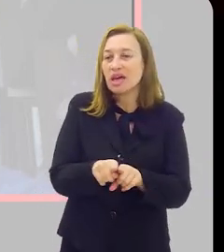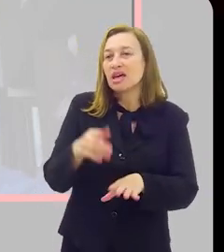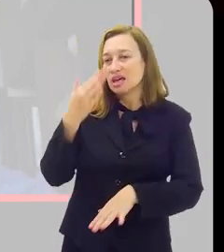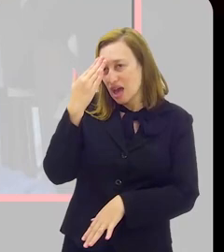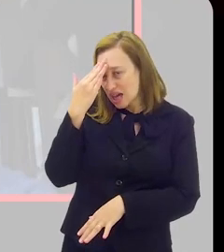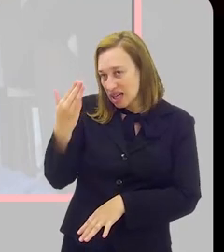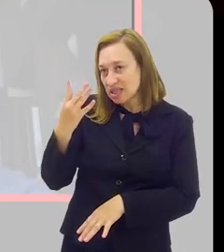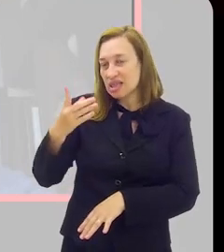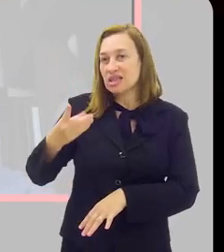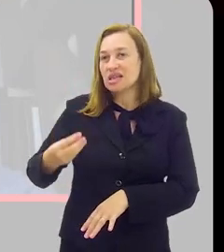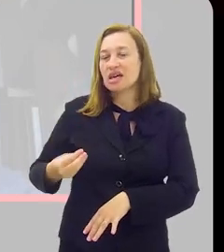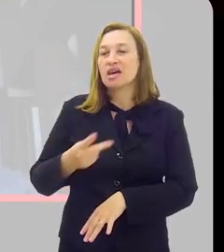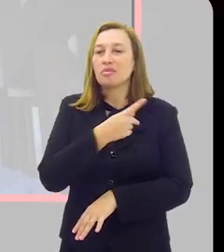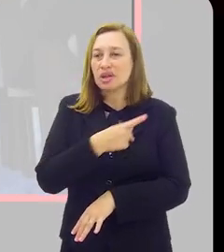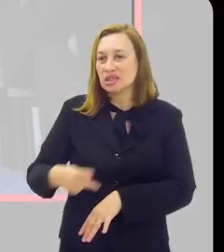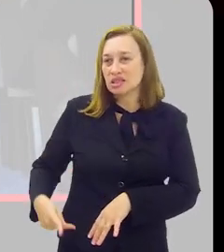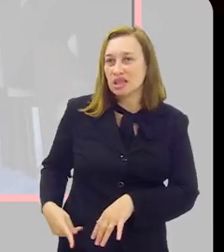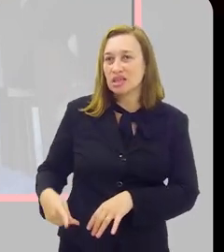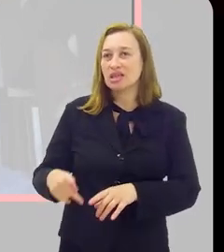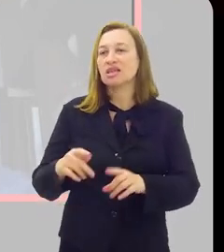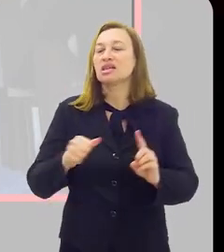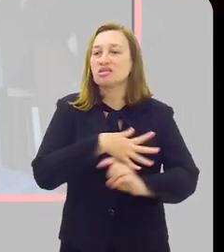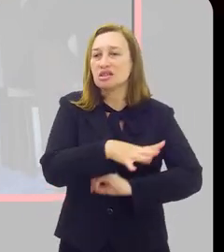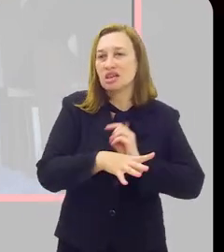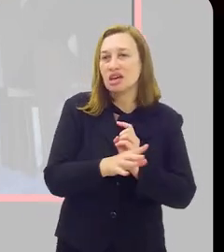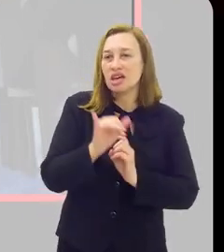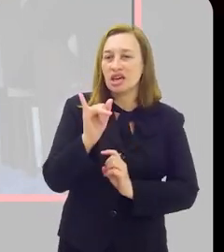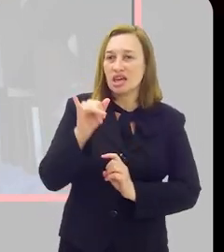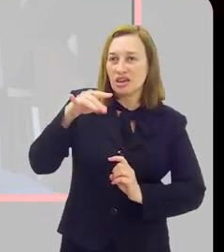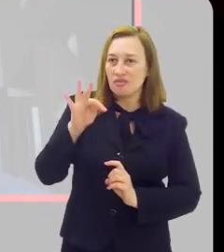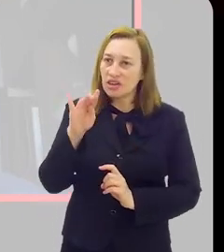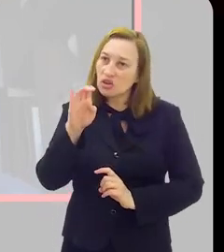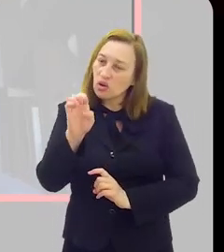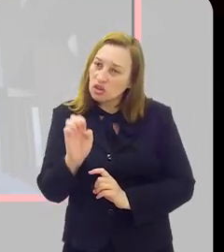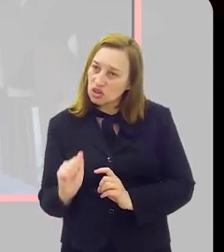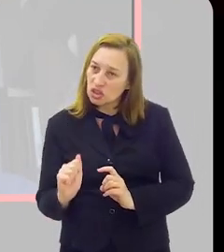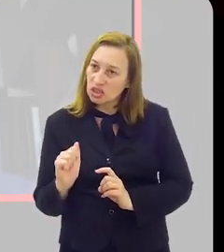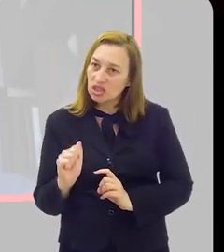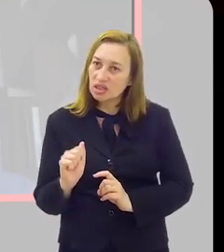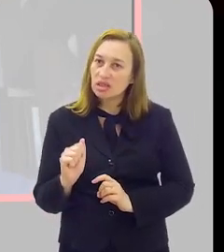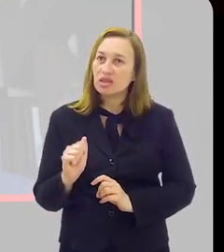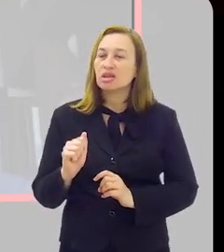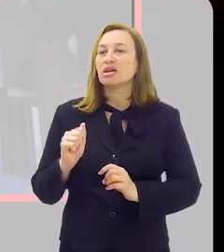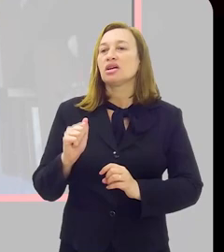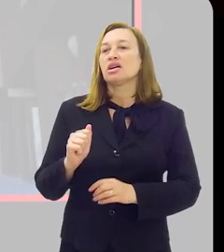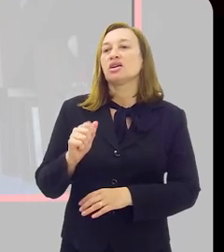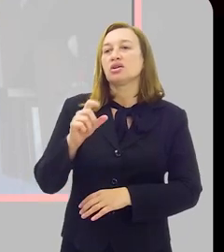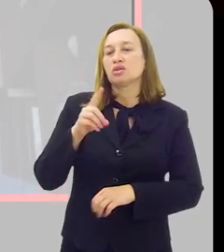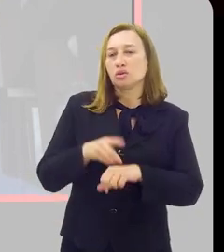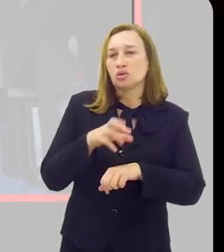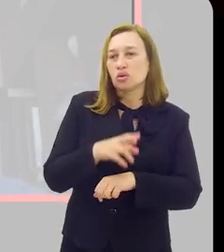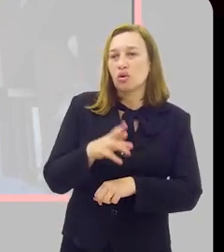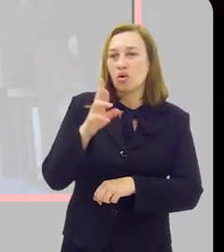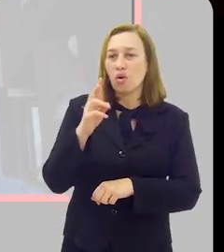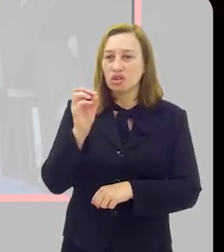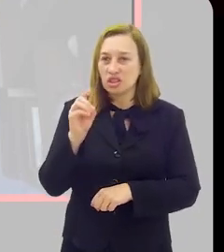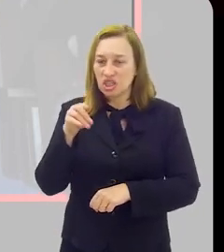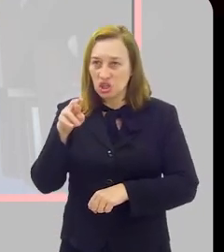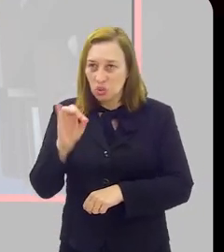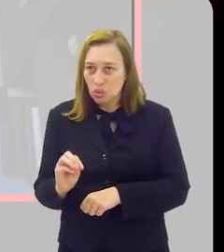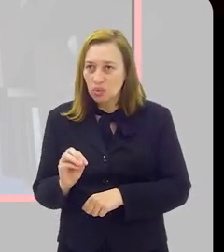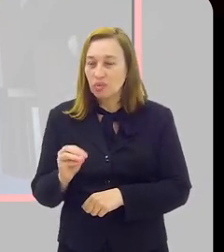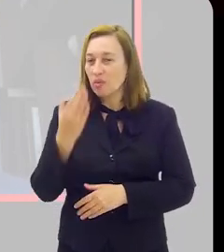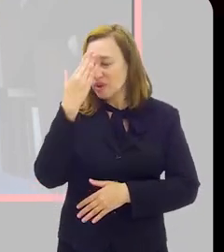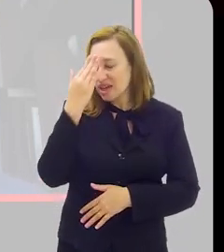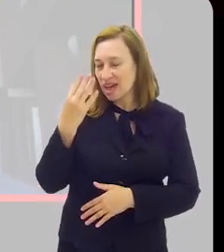Vacinação. Também agradeço a presença do presidente da Sociedade de Infectologia do Estado do Rio de Janeiro, doutor Rodrigo Lins. Muito